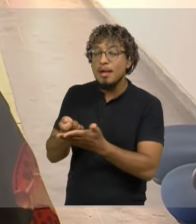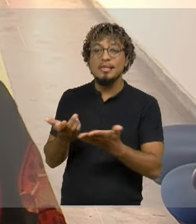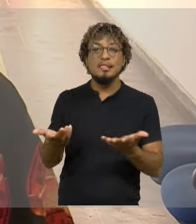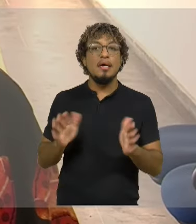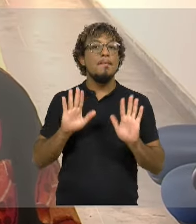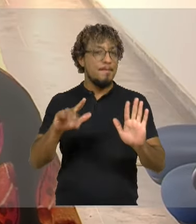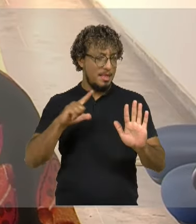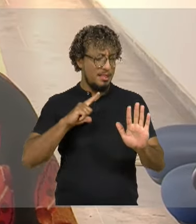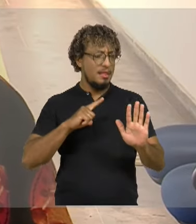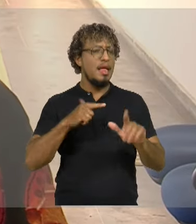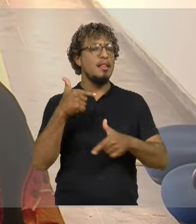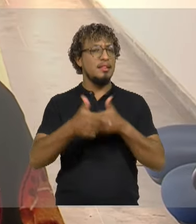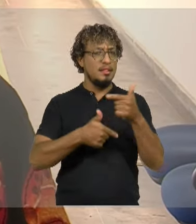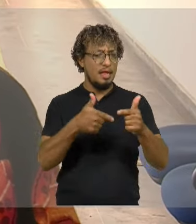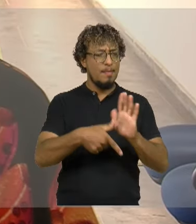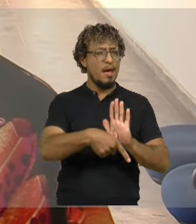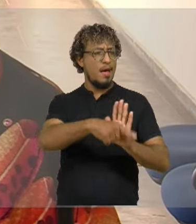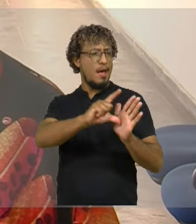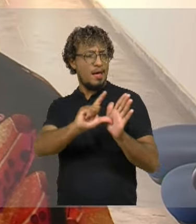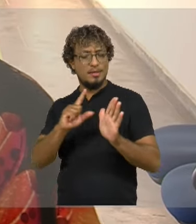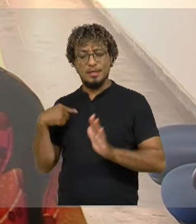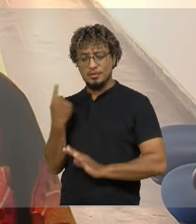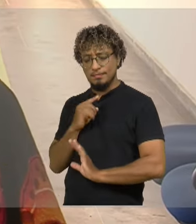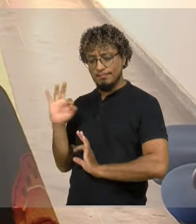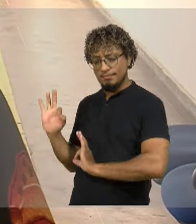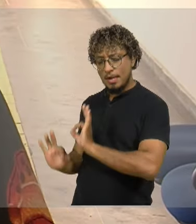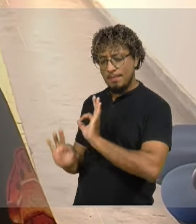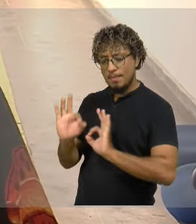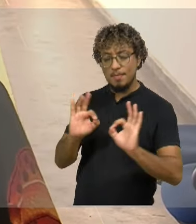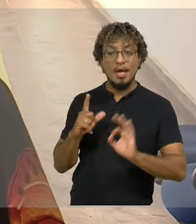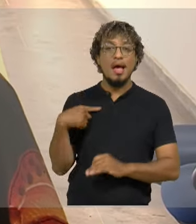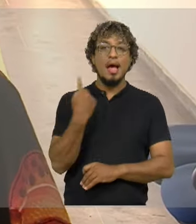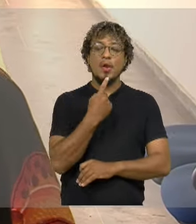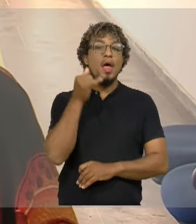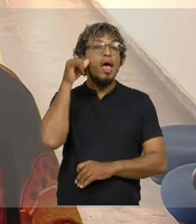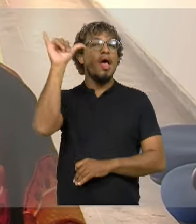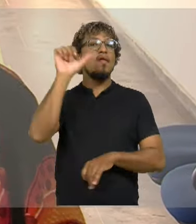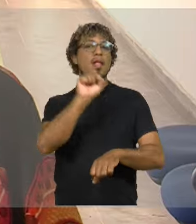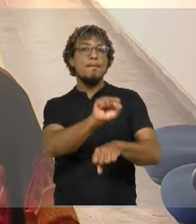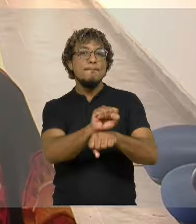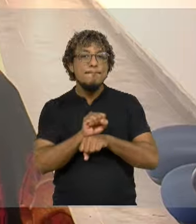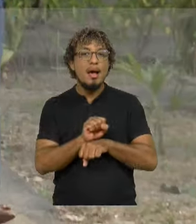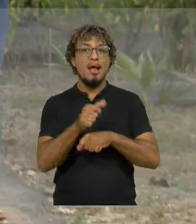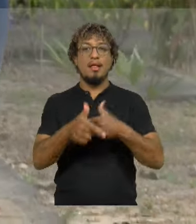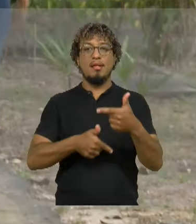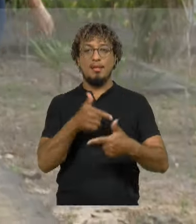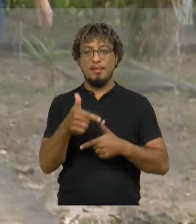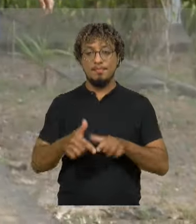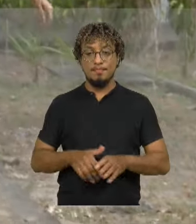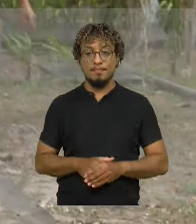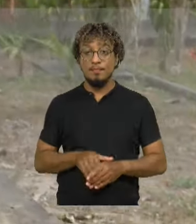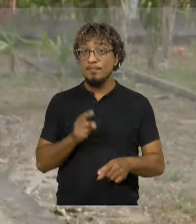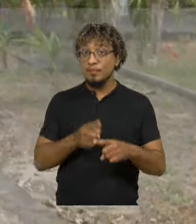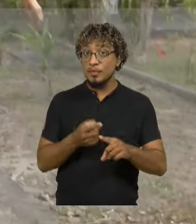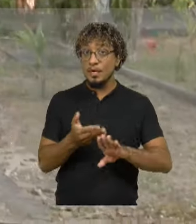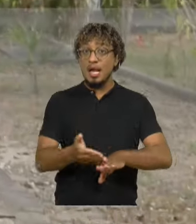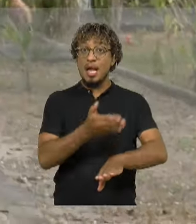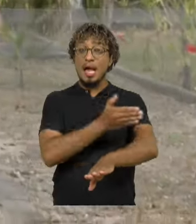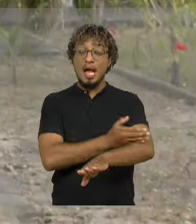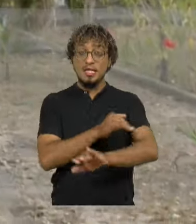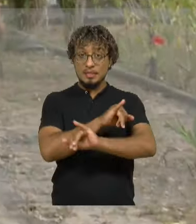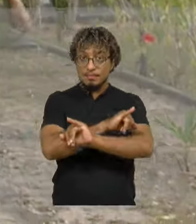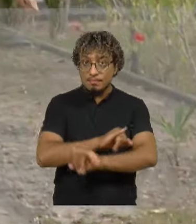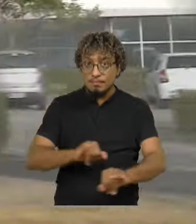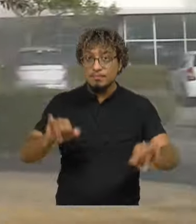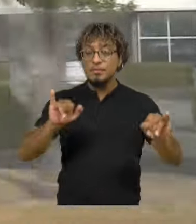um trabalho previamente organizado para que nós não faremos as nossas atividades. É que antes do anúncio